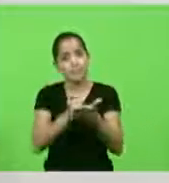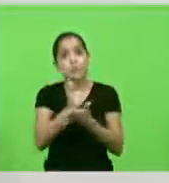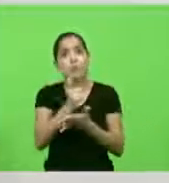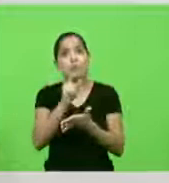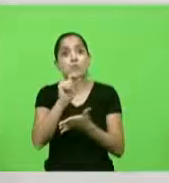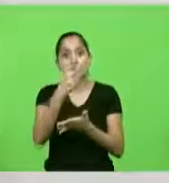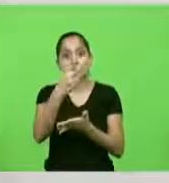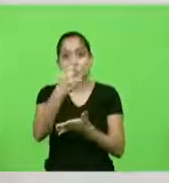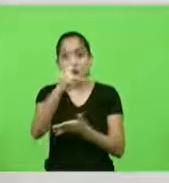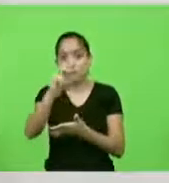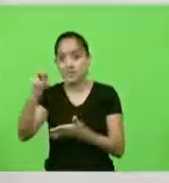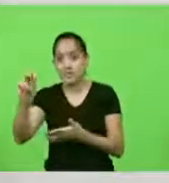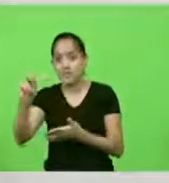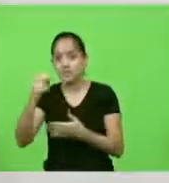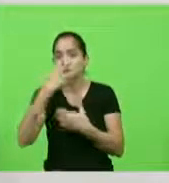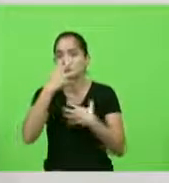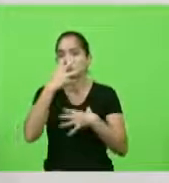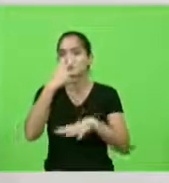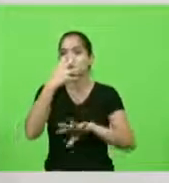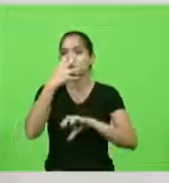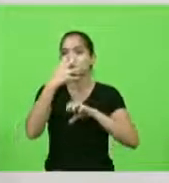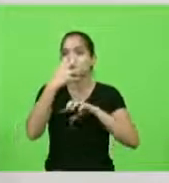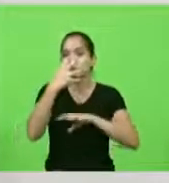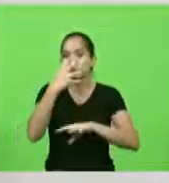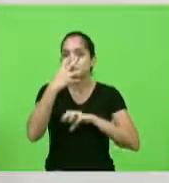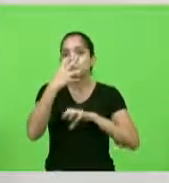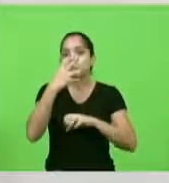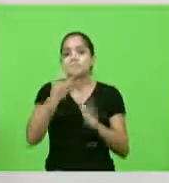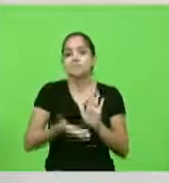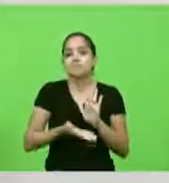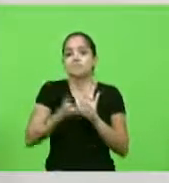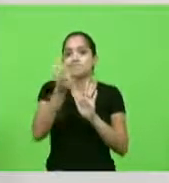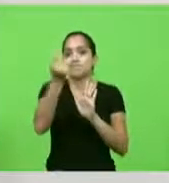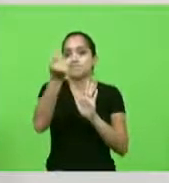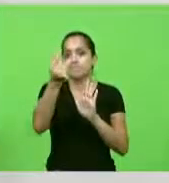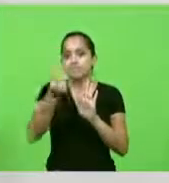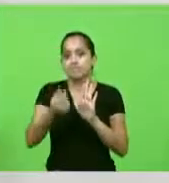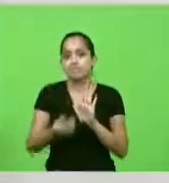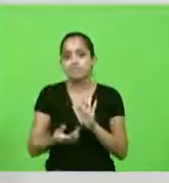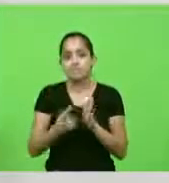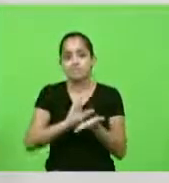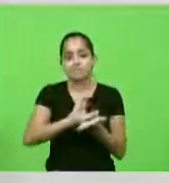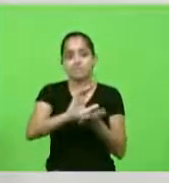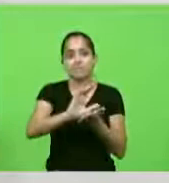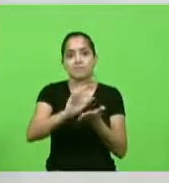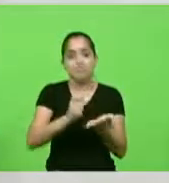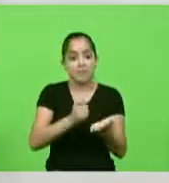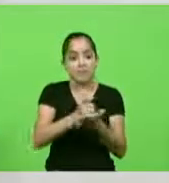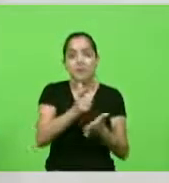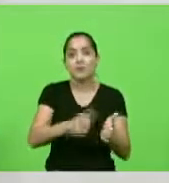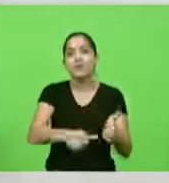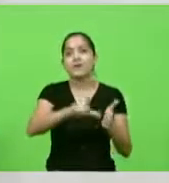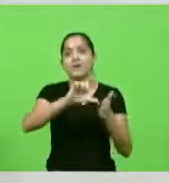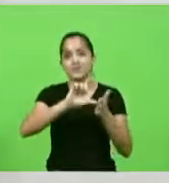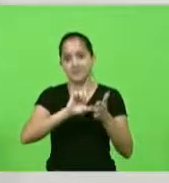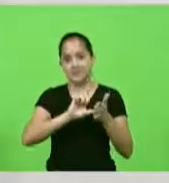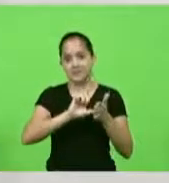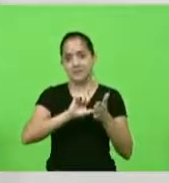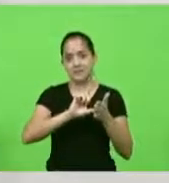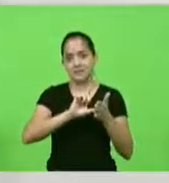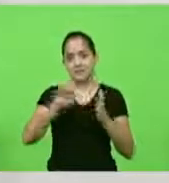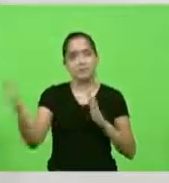duzentos respiradores por preço superfaturado e com pagamento antecipado da